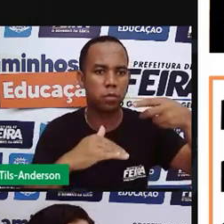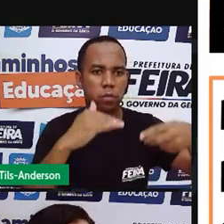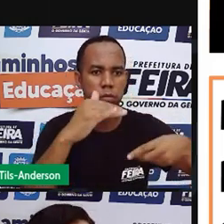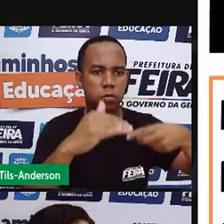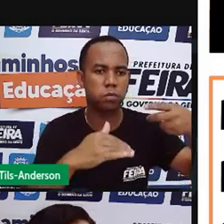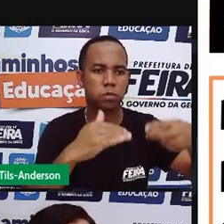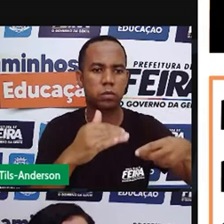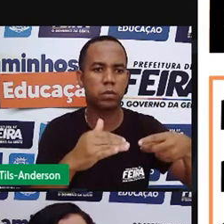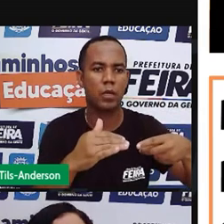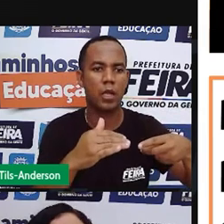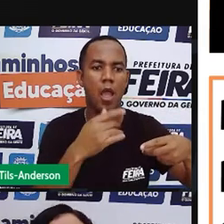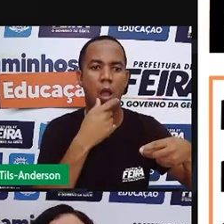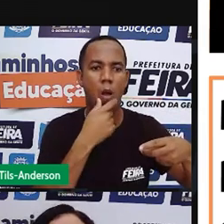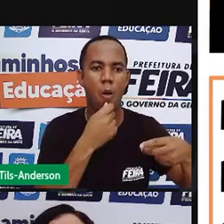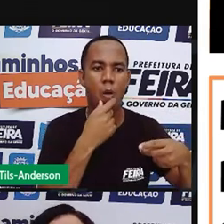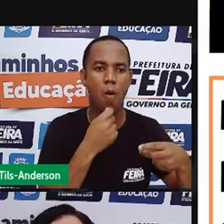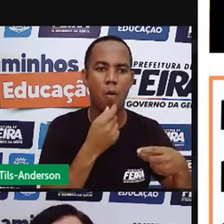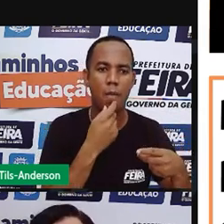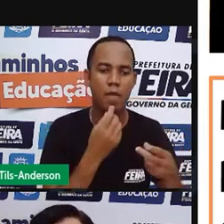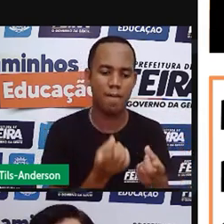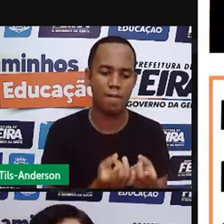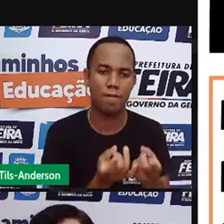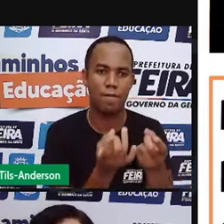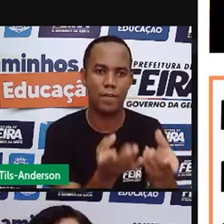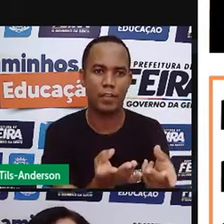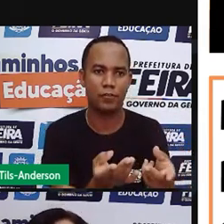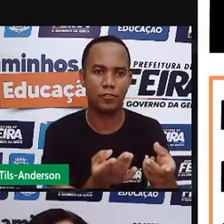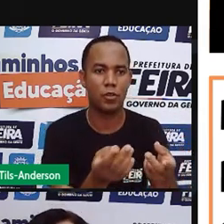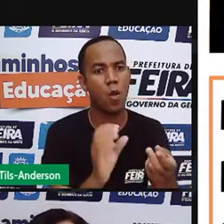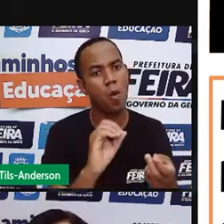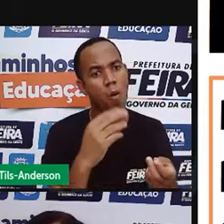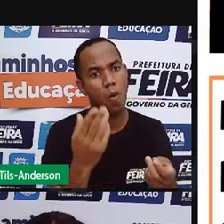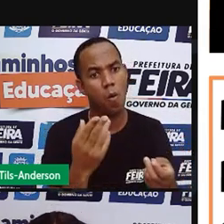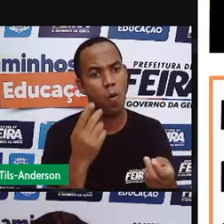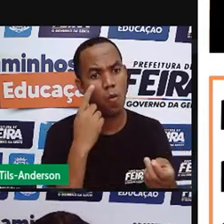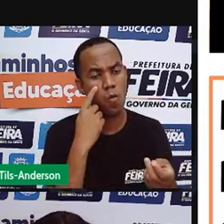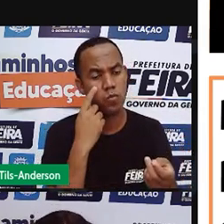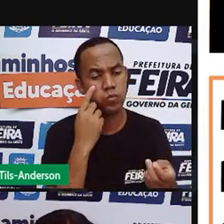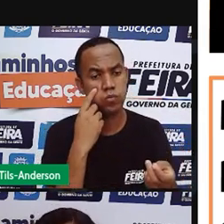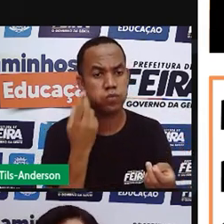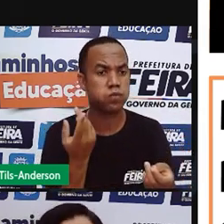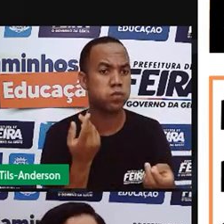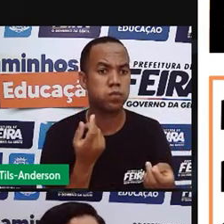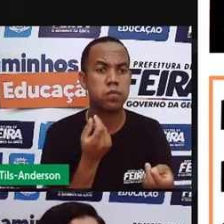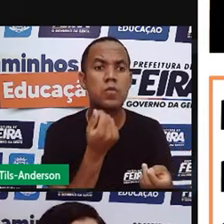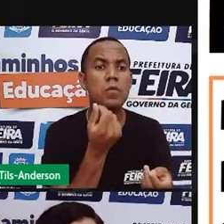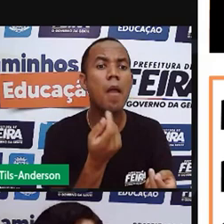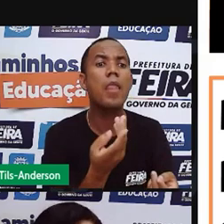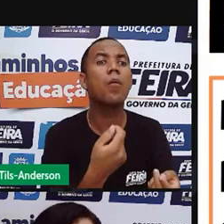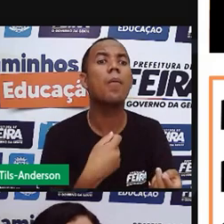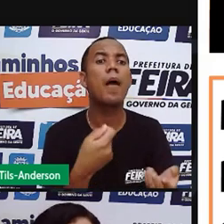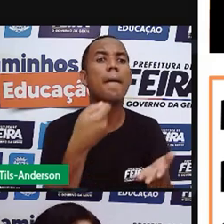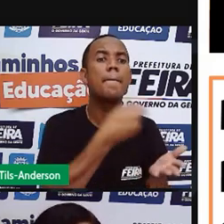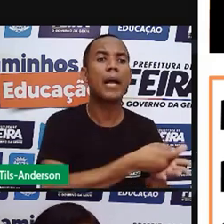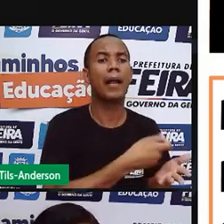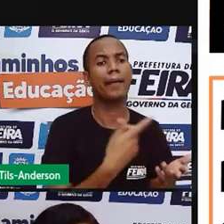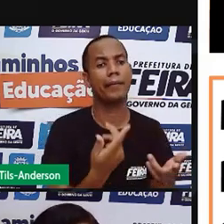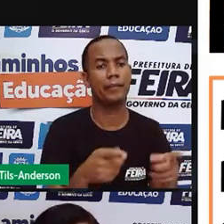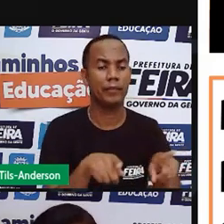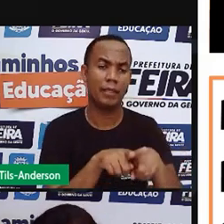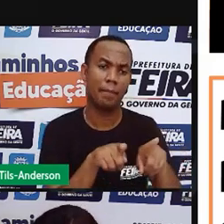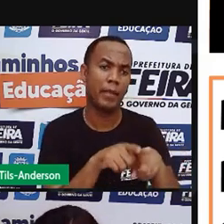matéria-prima e ele comercializa, ou seja, ele vende. E também para o seu próprio